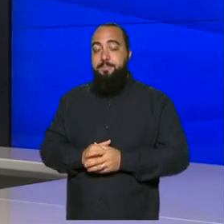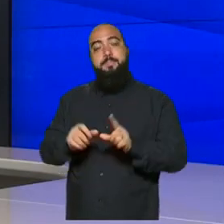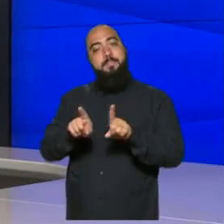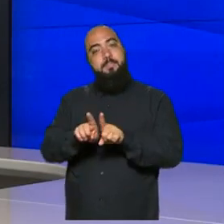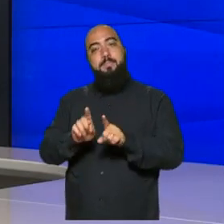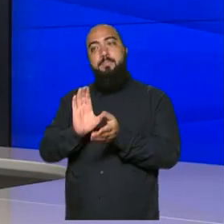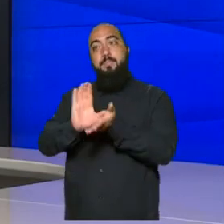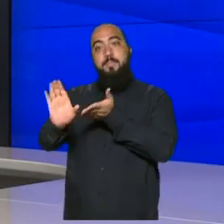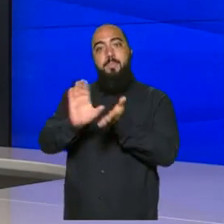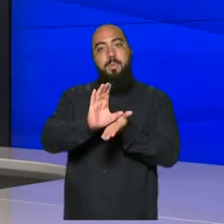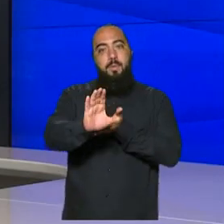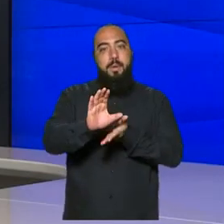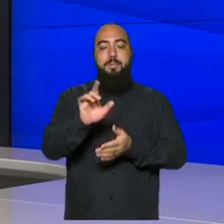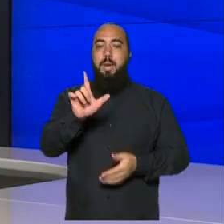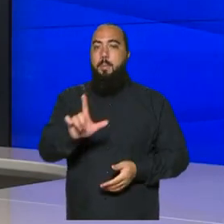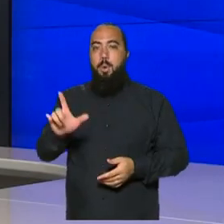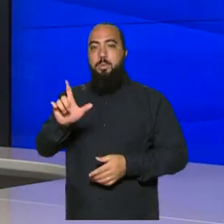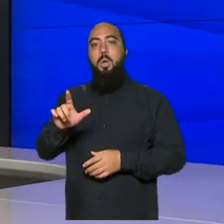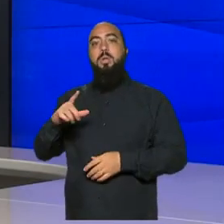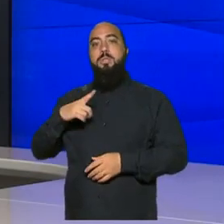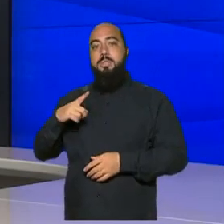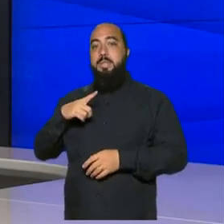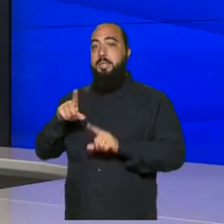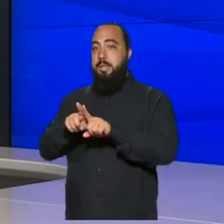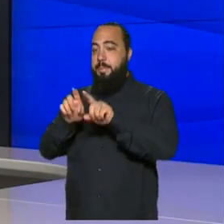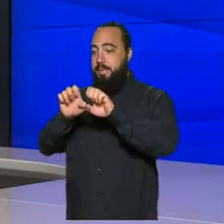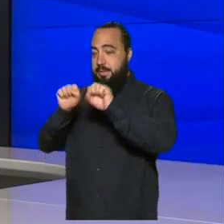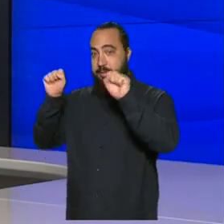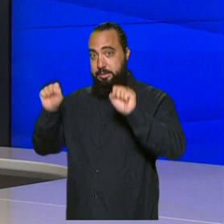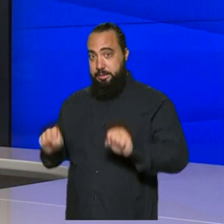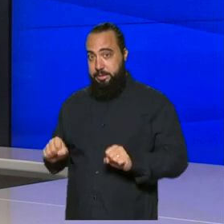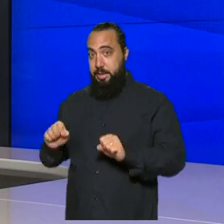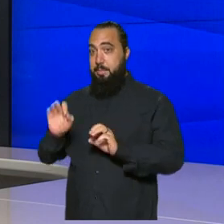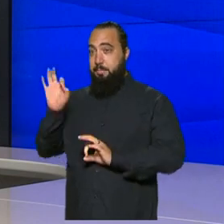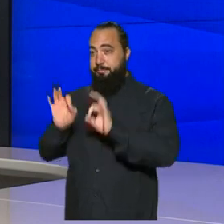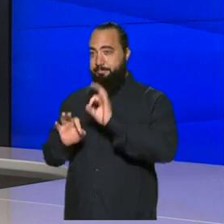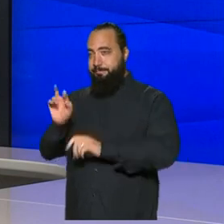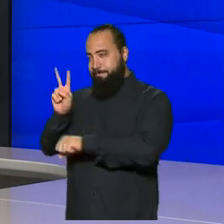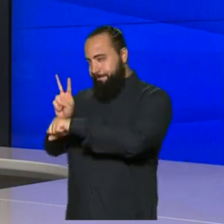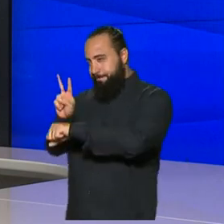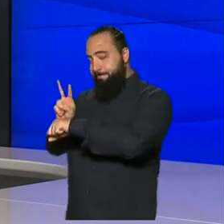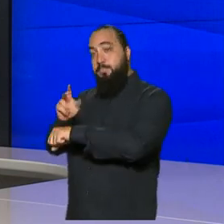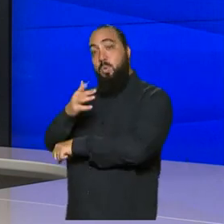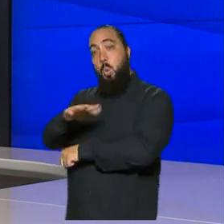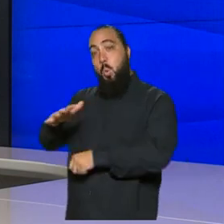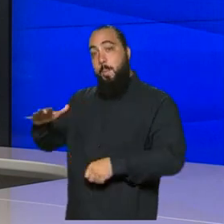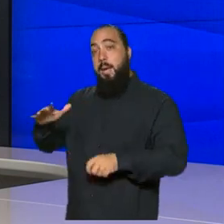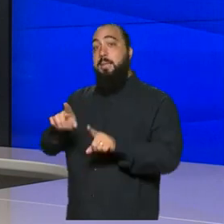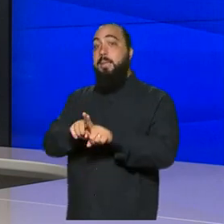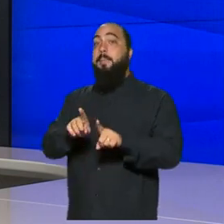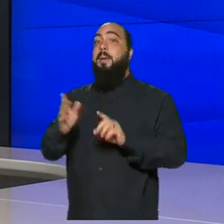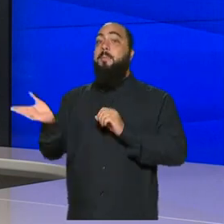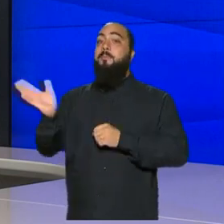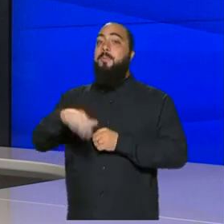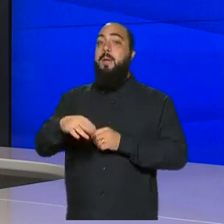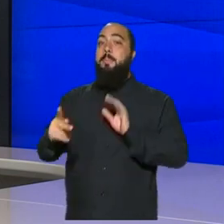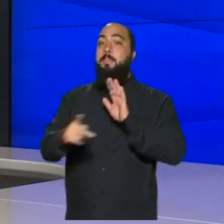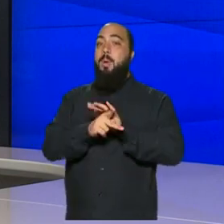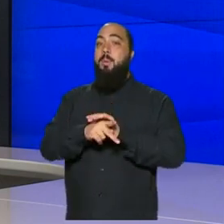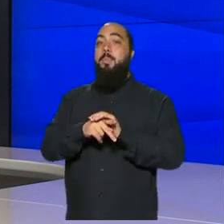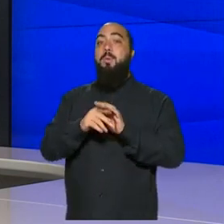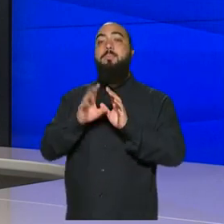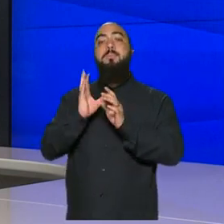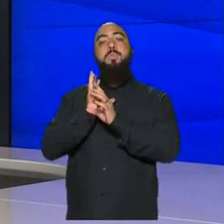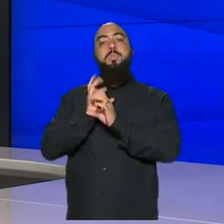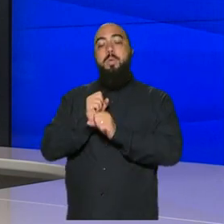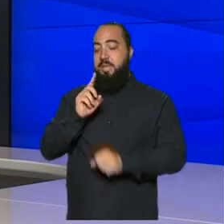investimento nos laboratórios e nos sistemas de projetos de observação oceânica, que provém dados das